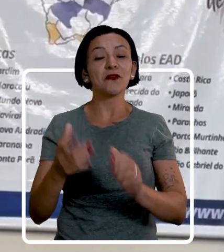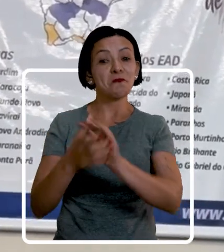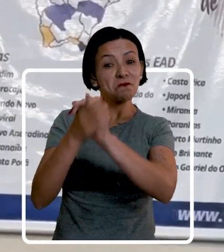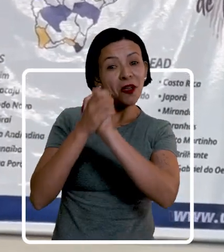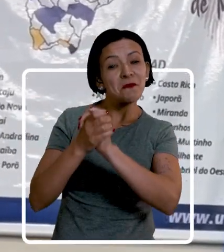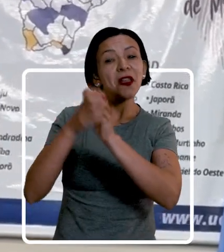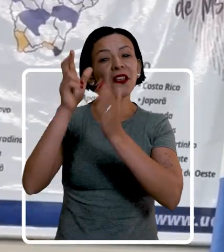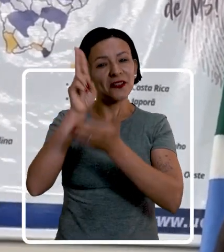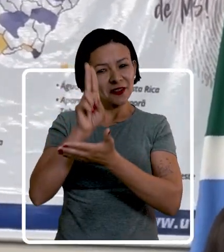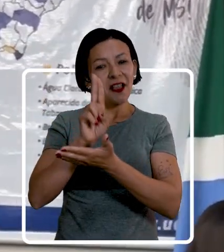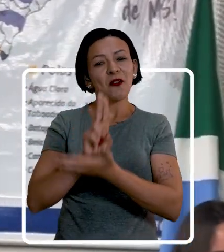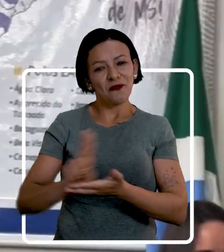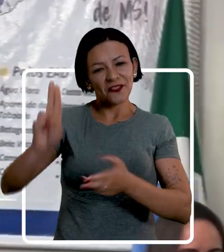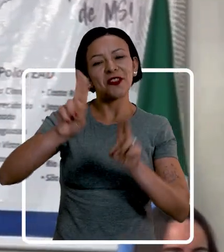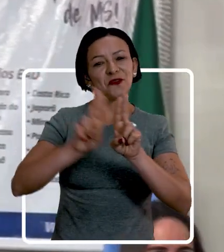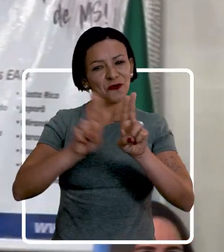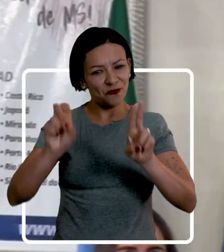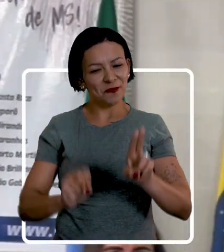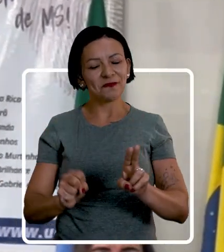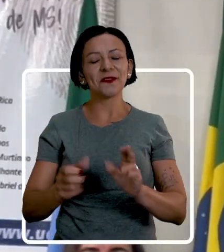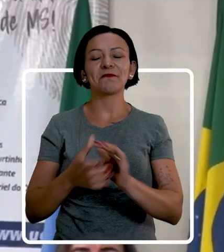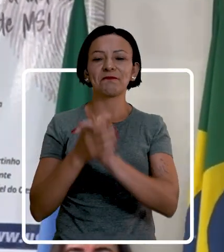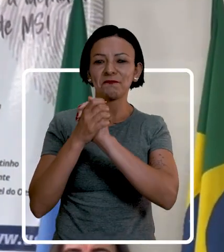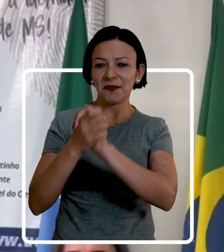Parabéns e hoje parabéns ao Enes.